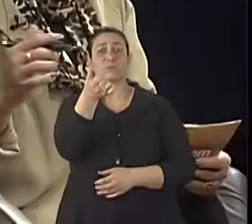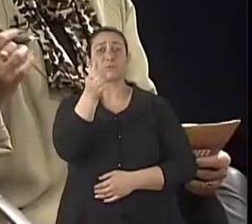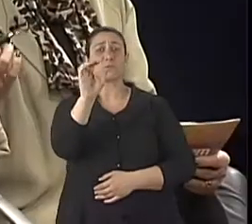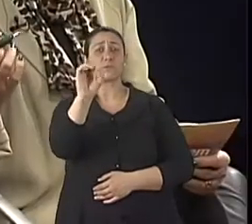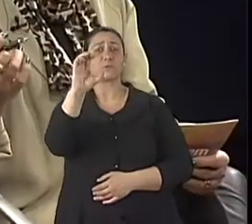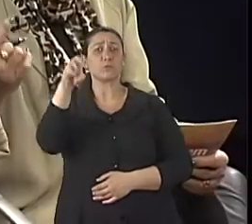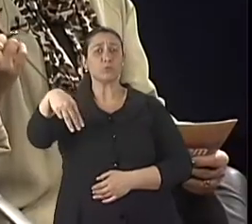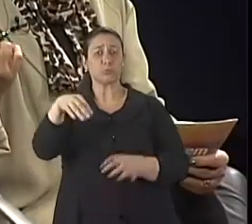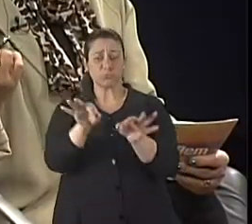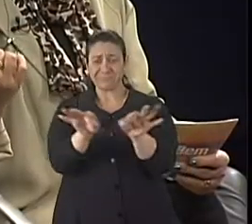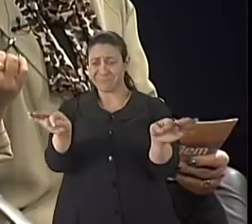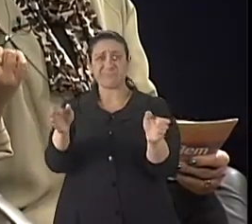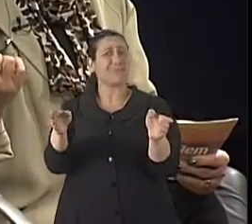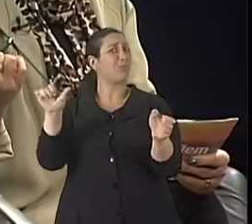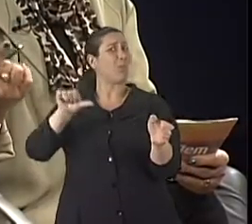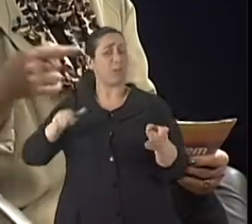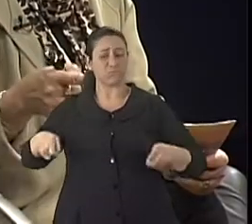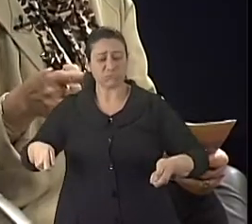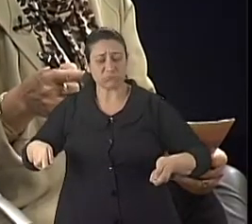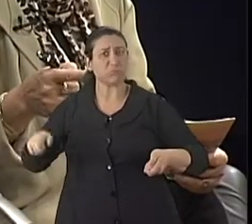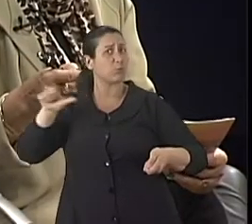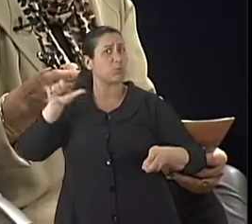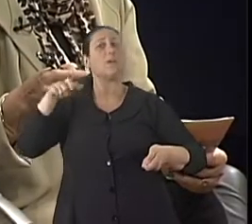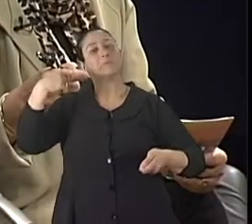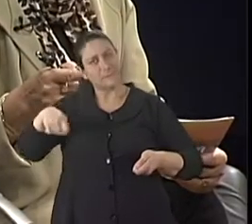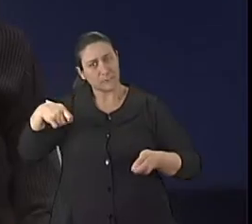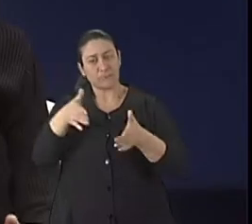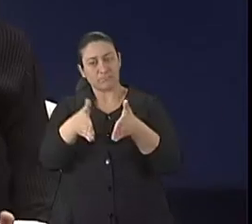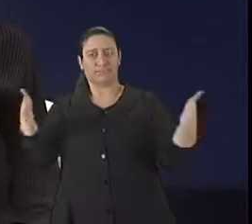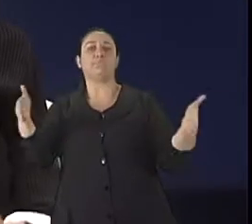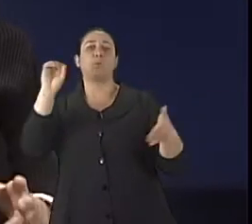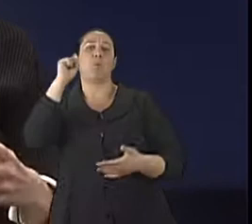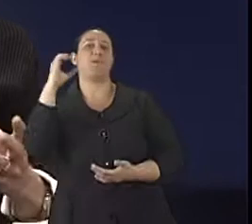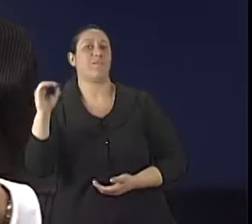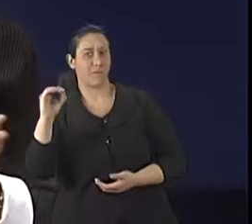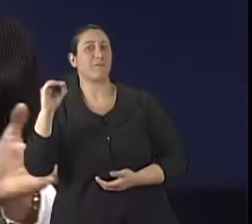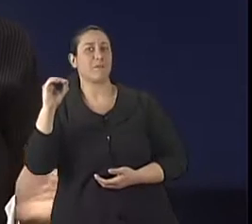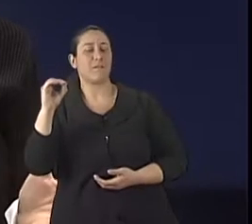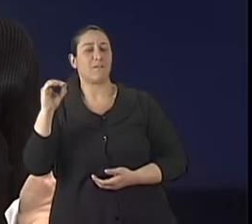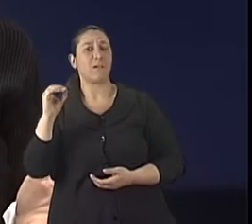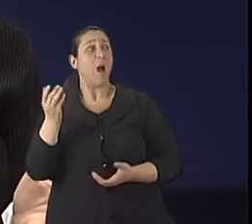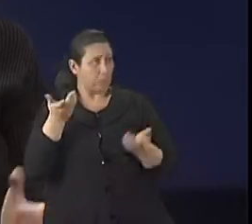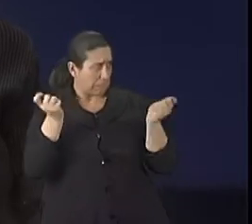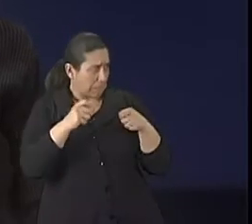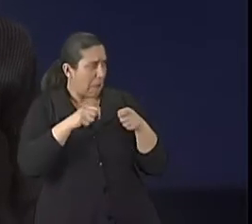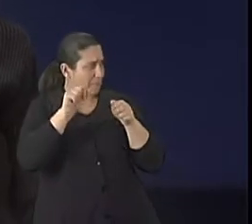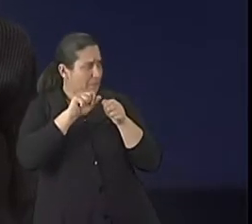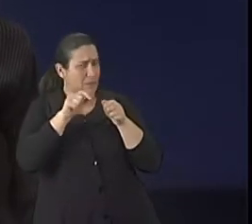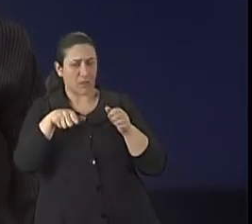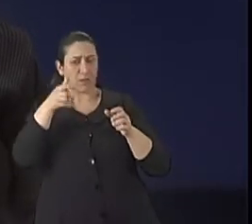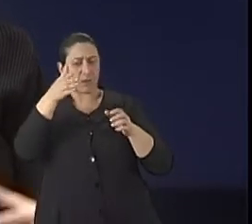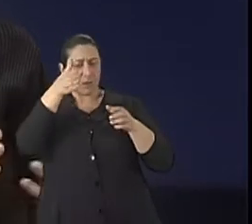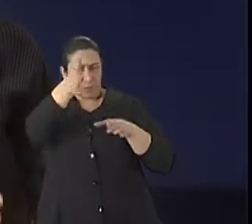Ou seja, às vezes a adaptação requer uma modificação na estrutura do apartamento. Exatamente. Às vezes existe, assim... Dá para se dizer, até para dividir em dois, né? Um